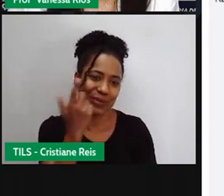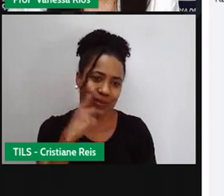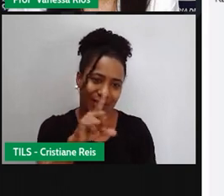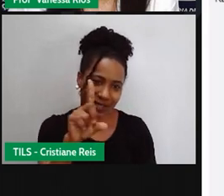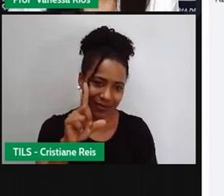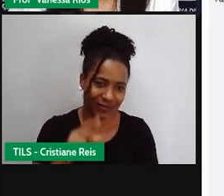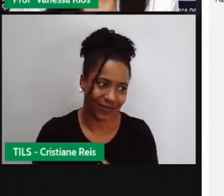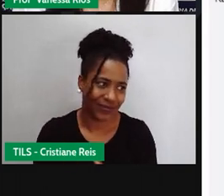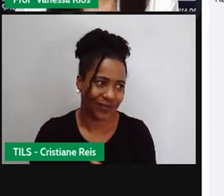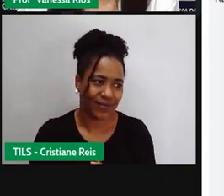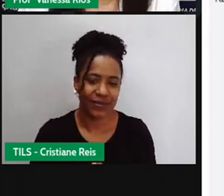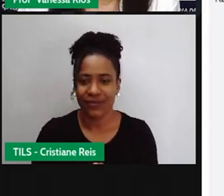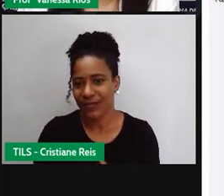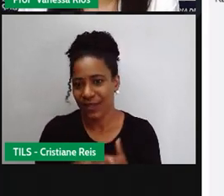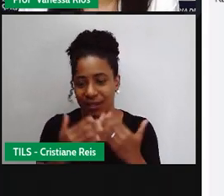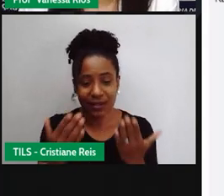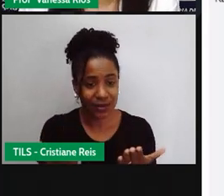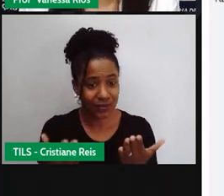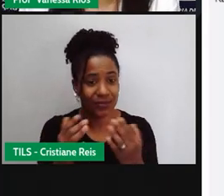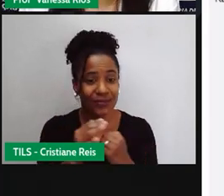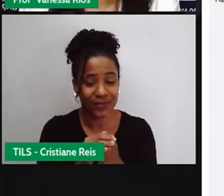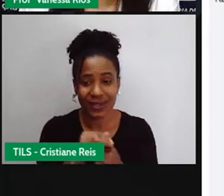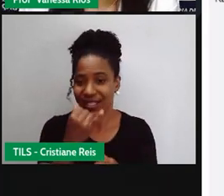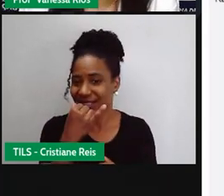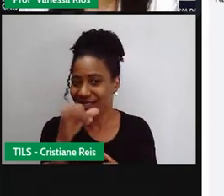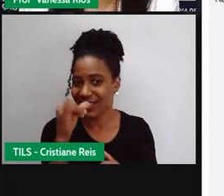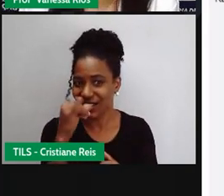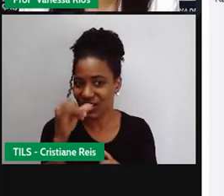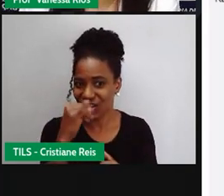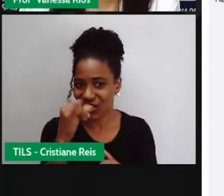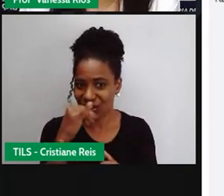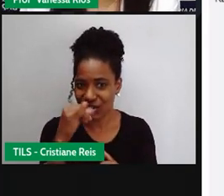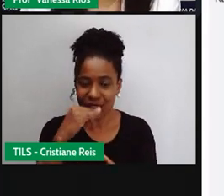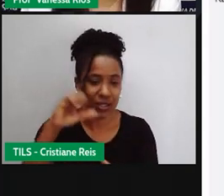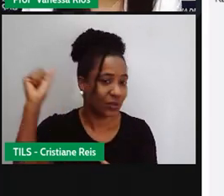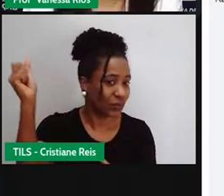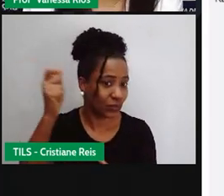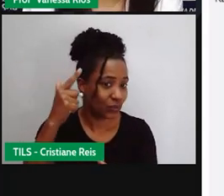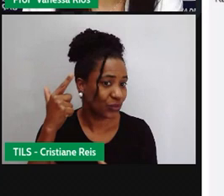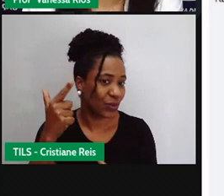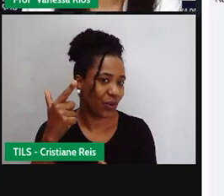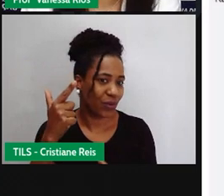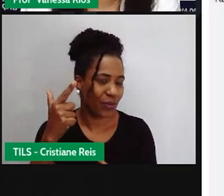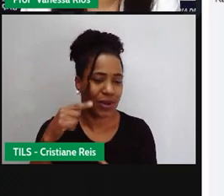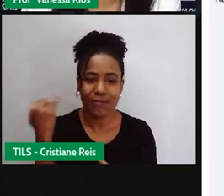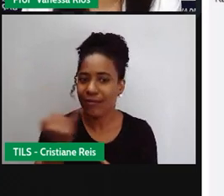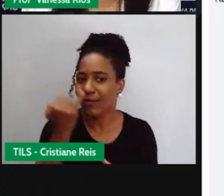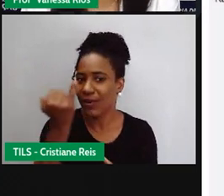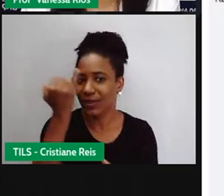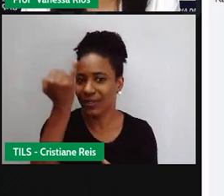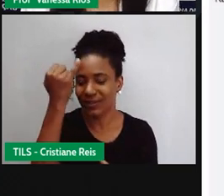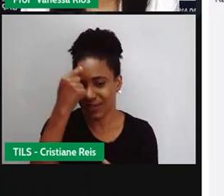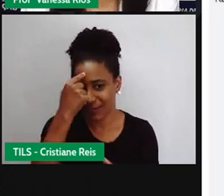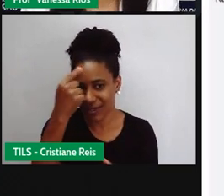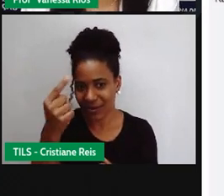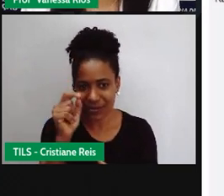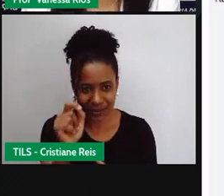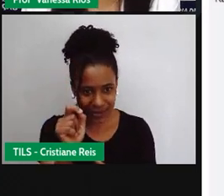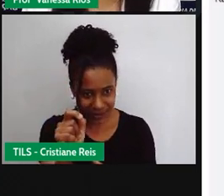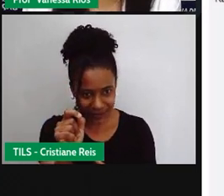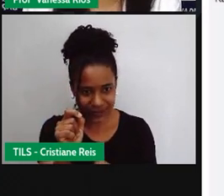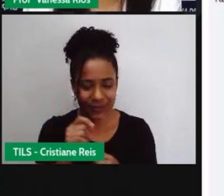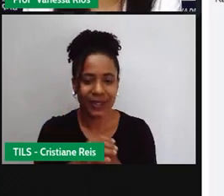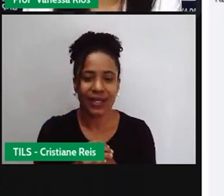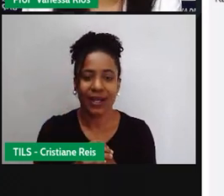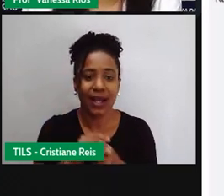E aí, quando a gente fala em energia solar é muito importante lembrar todo o potencial de produção de energia solar que o